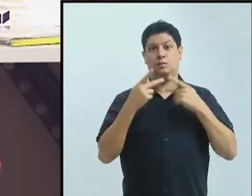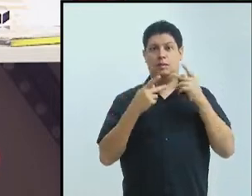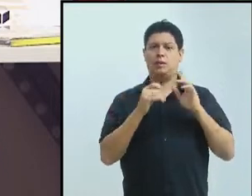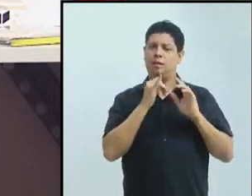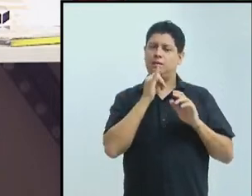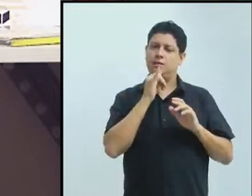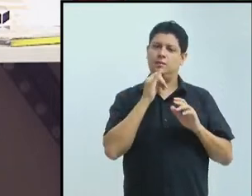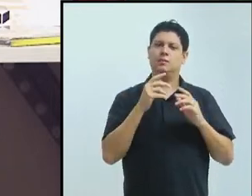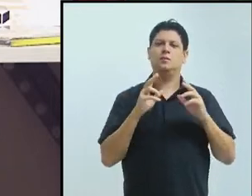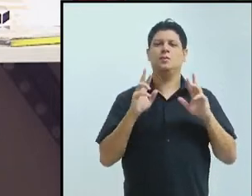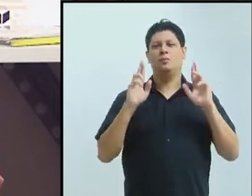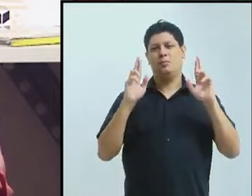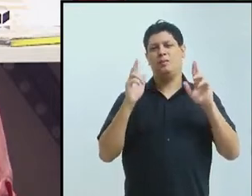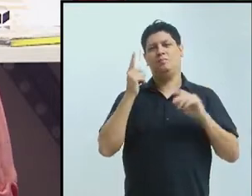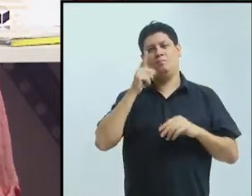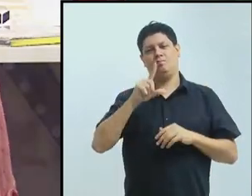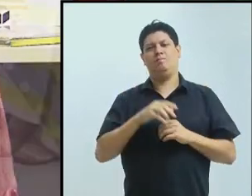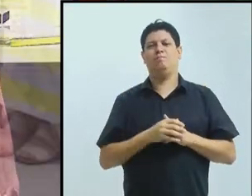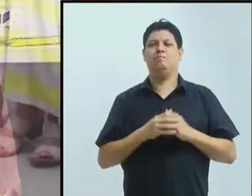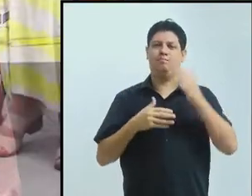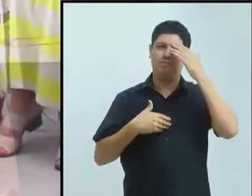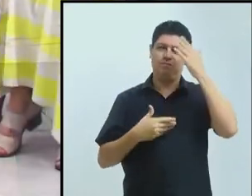funcionado dessa forma. Obrigado, gente.